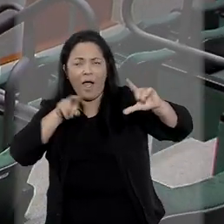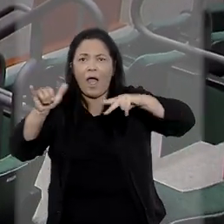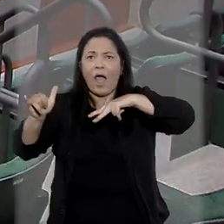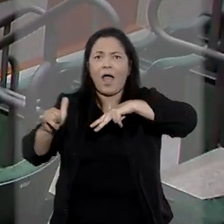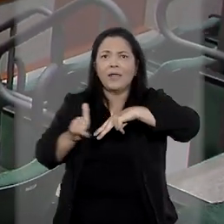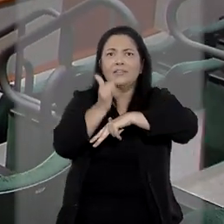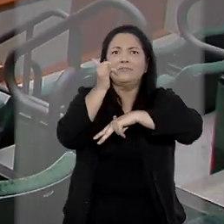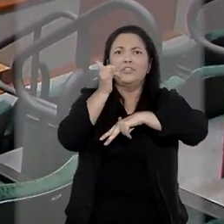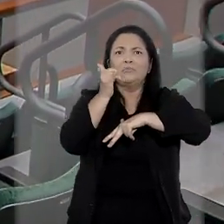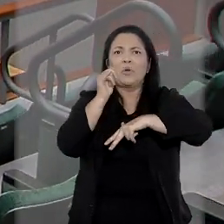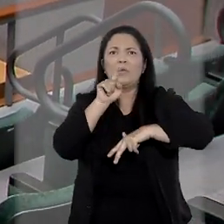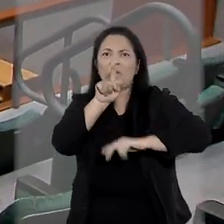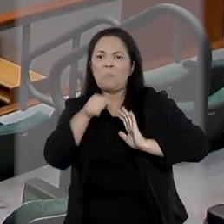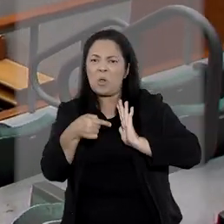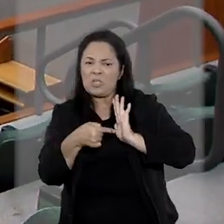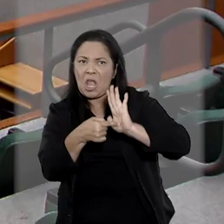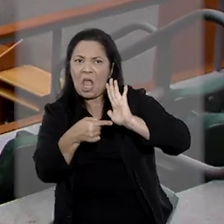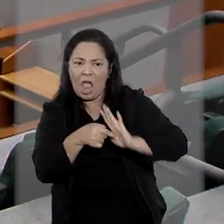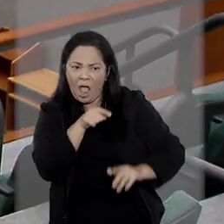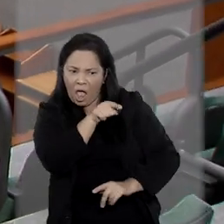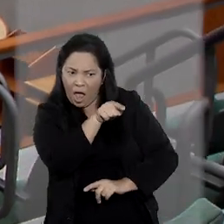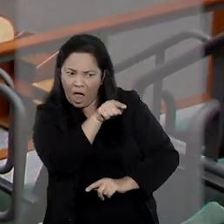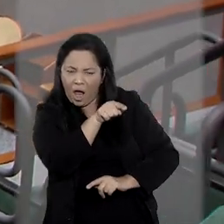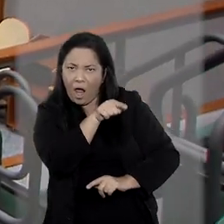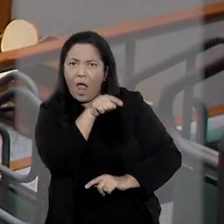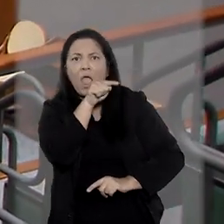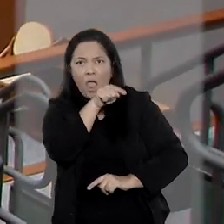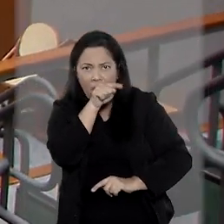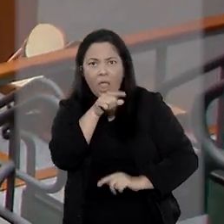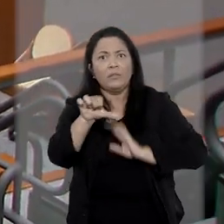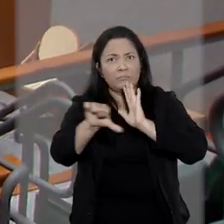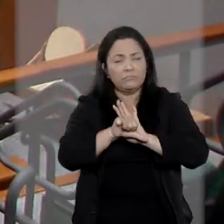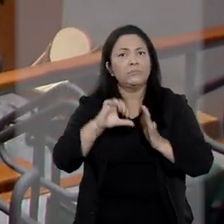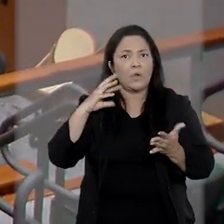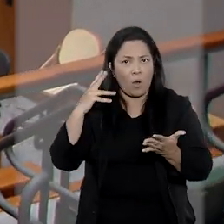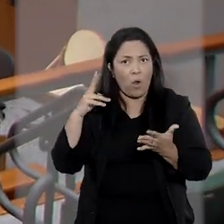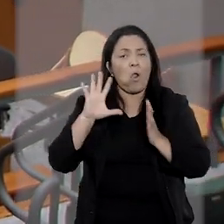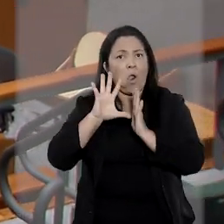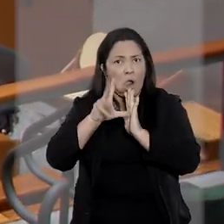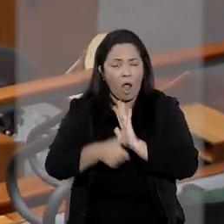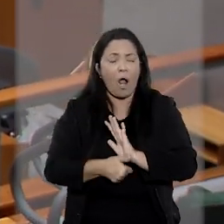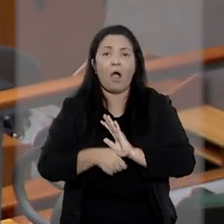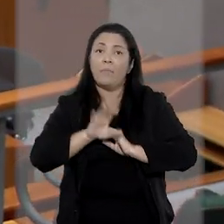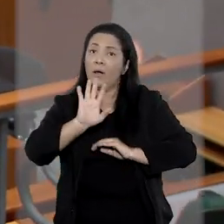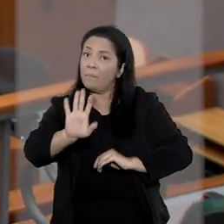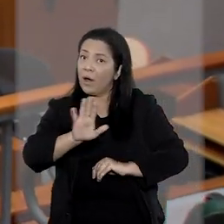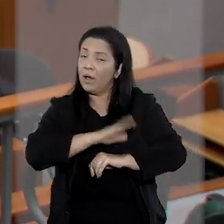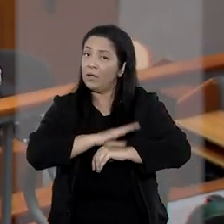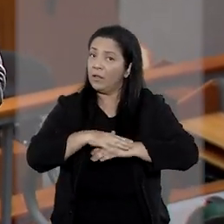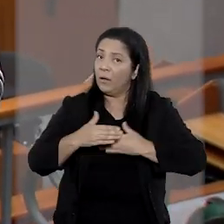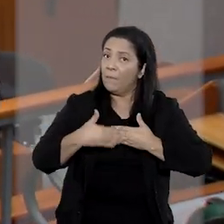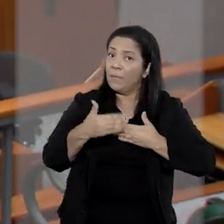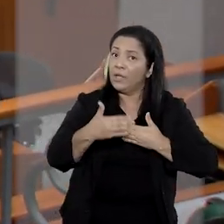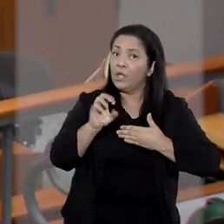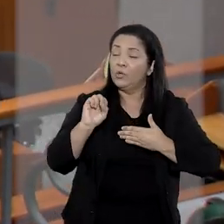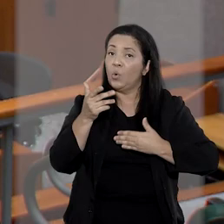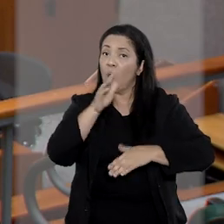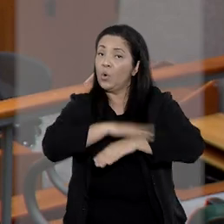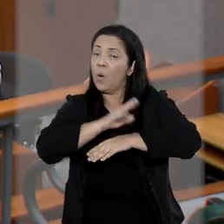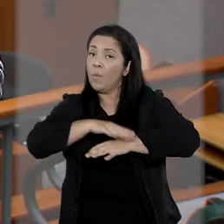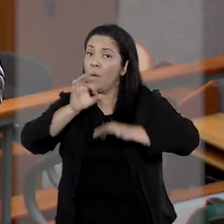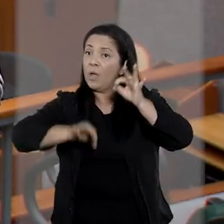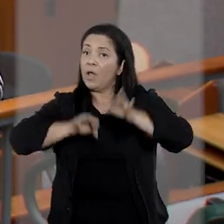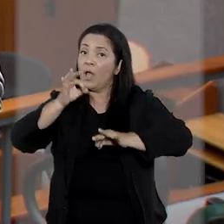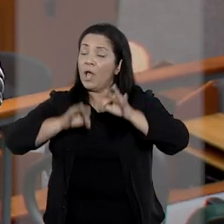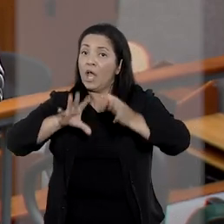imagens, as vítimas passaram a apontá-lo como autor de crimes de roubo, sem que houvesse, na fase policial ou em juízo, a